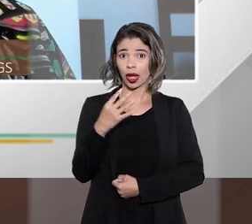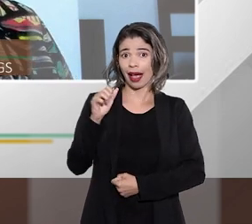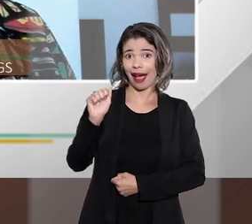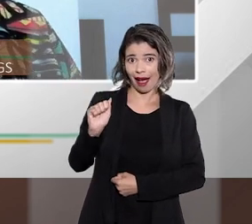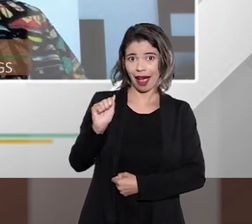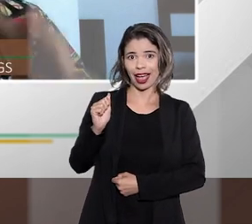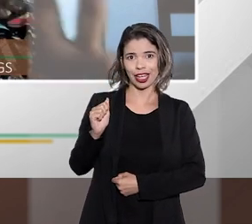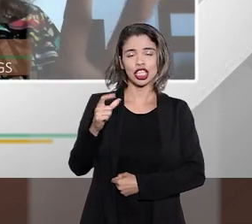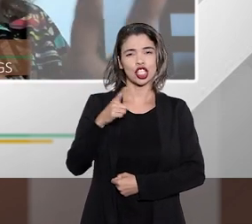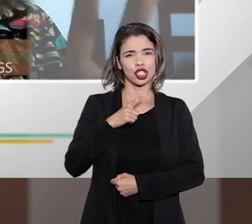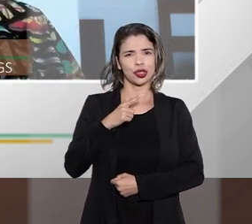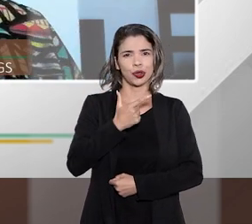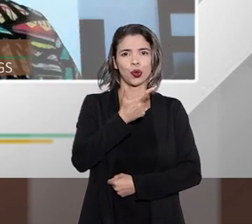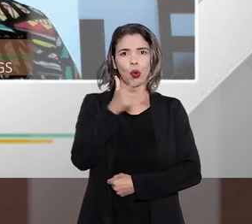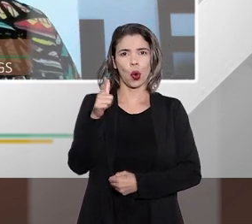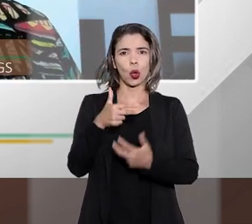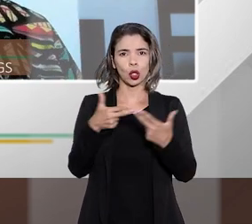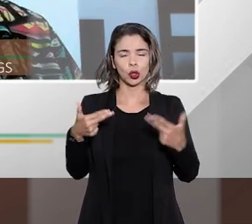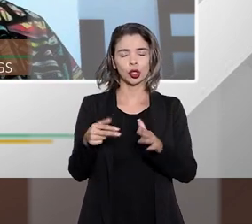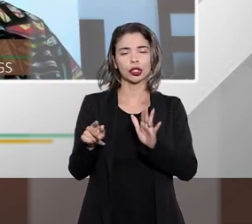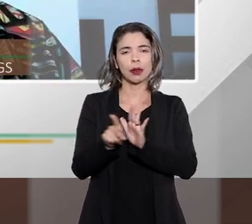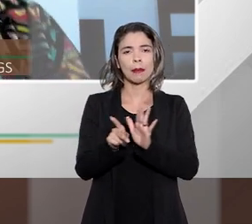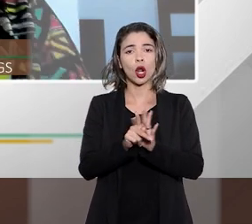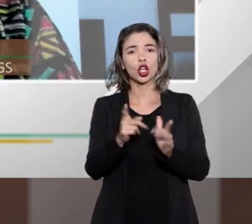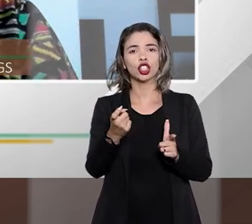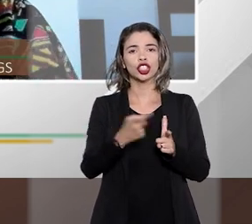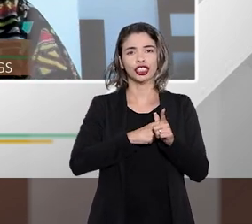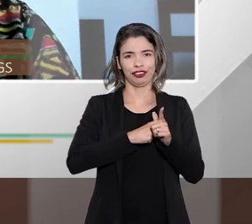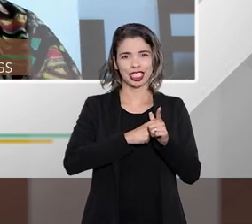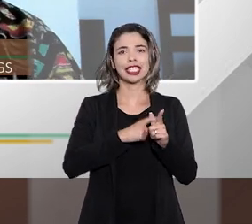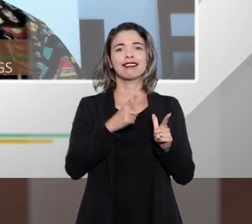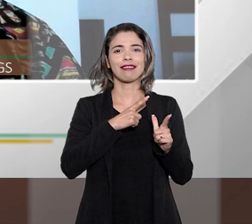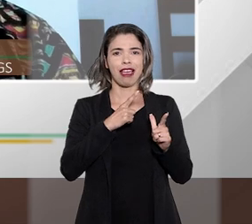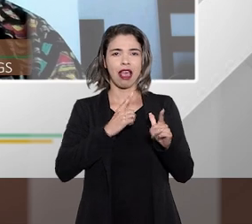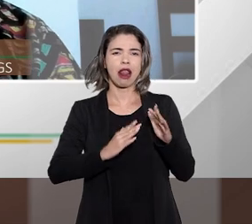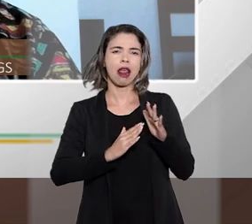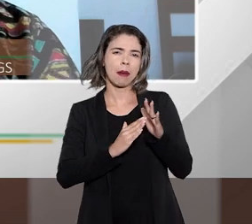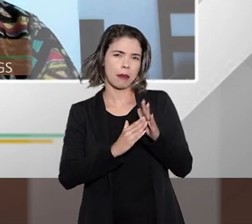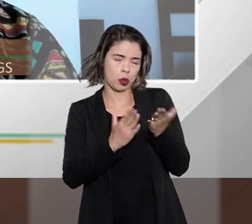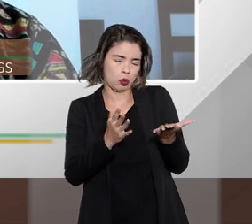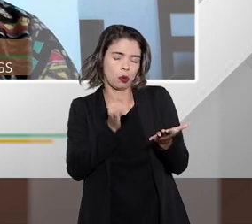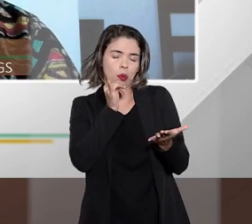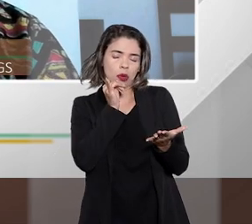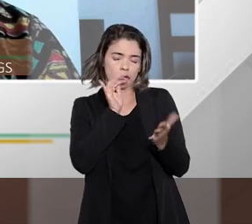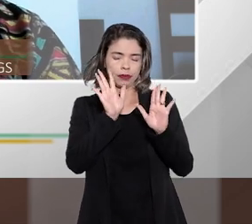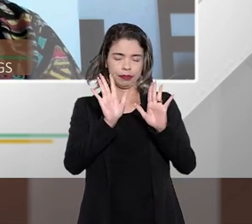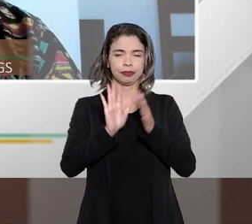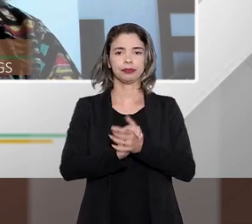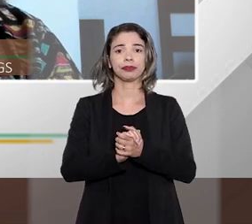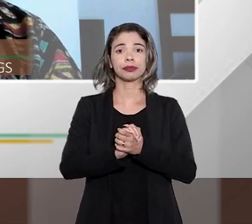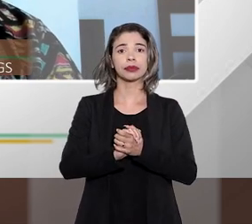3º, vai excluir algumas outras dívidas, de limite, vamos dizer material,